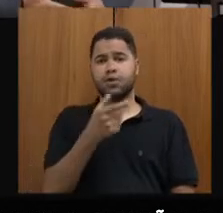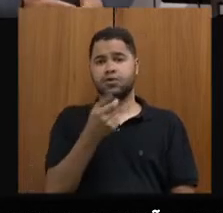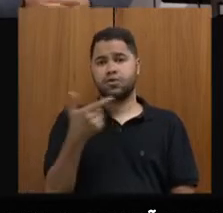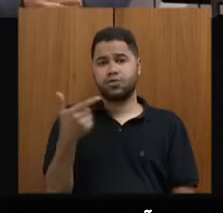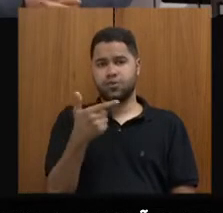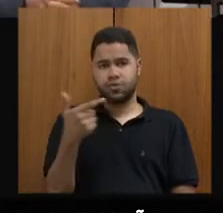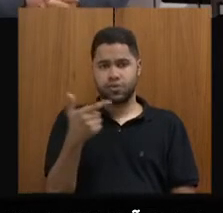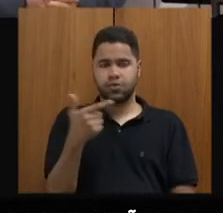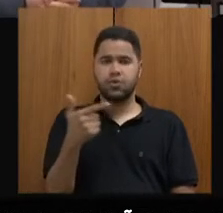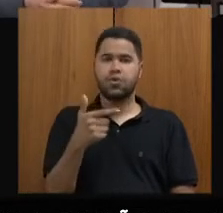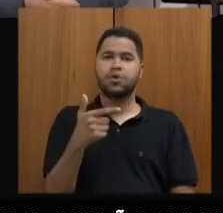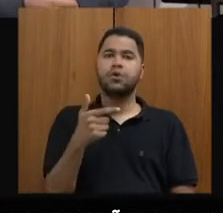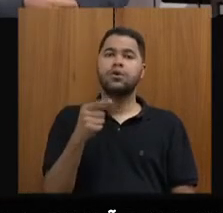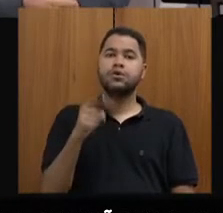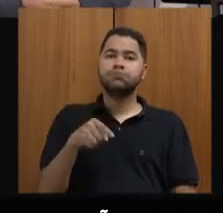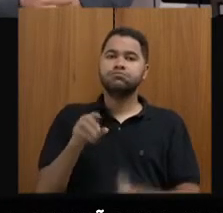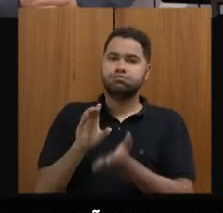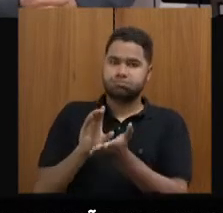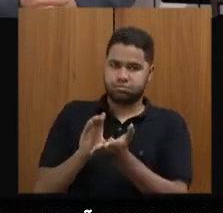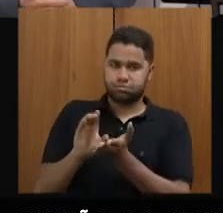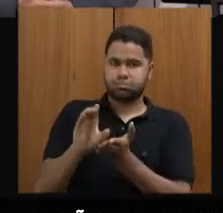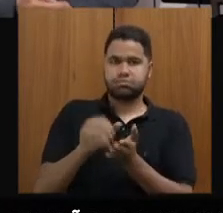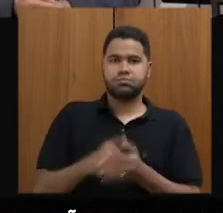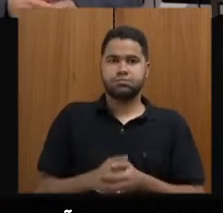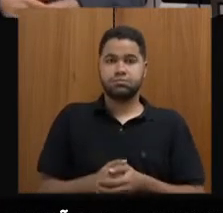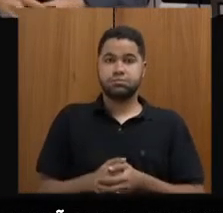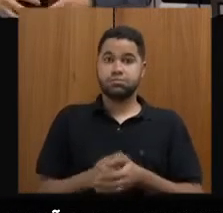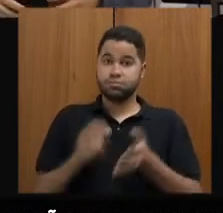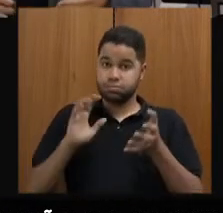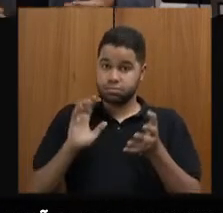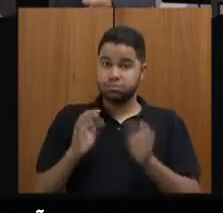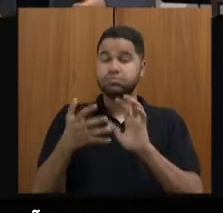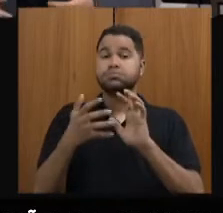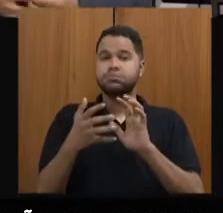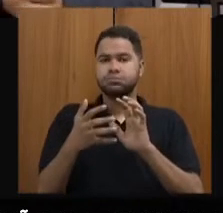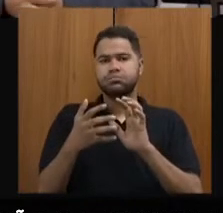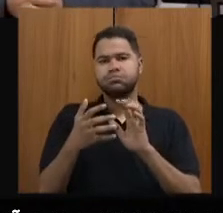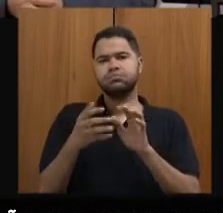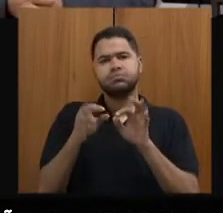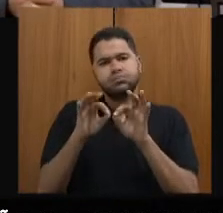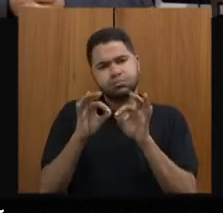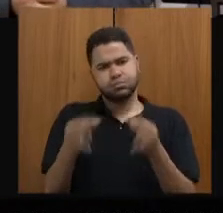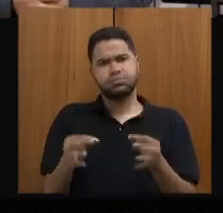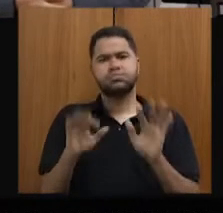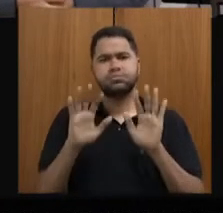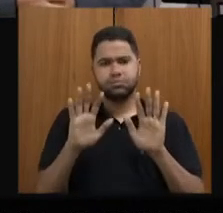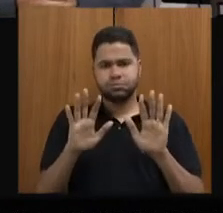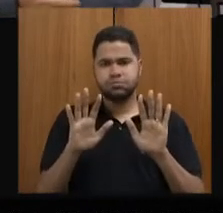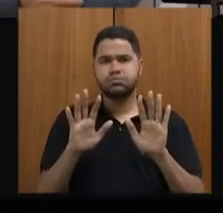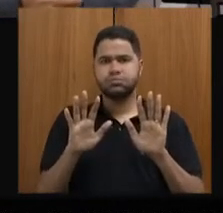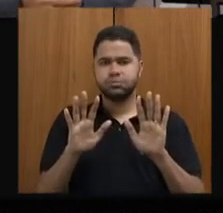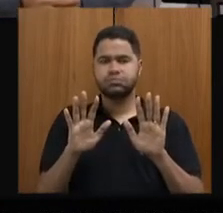com 800 mil de investimentos. É uma reforma pequena, mas que colocou,